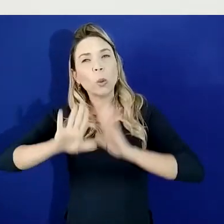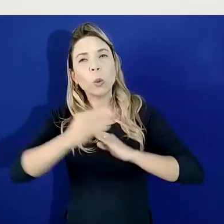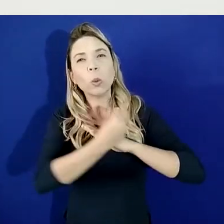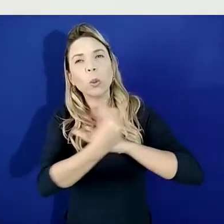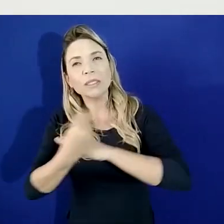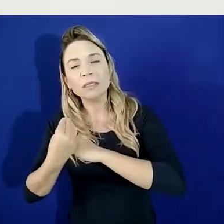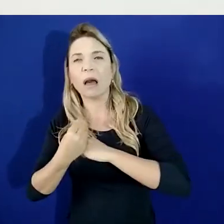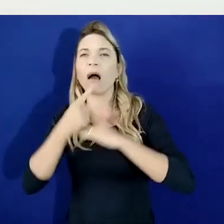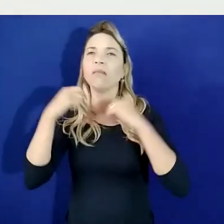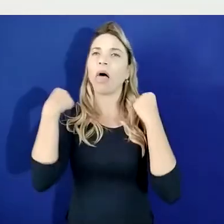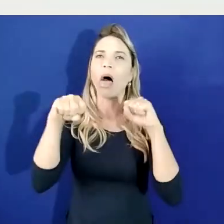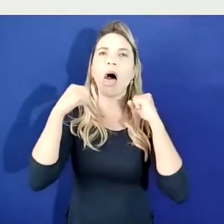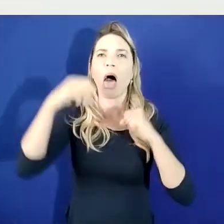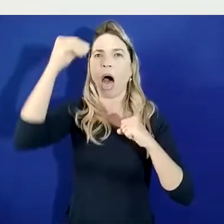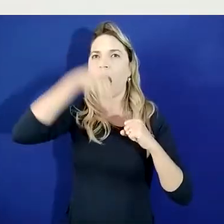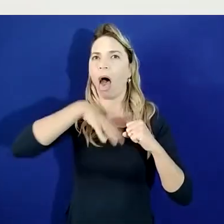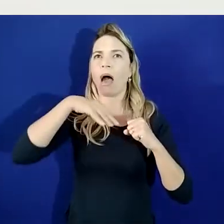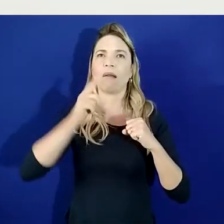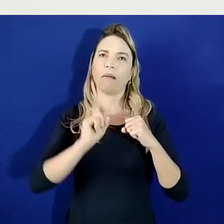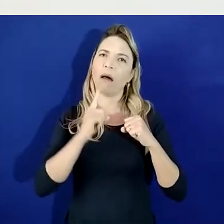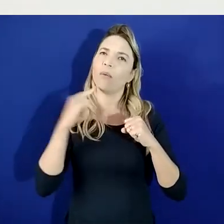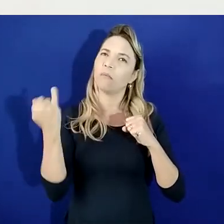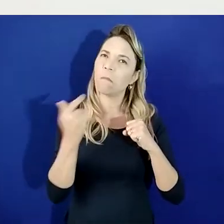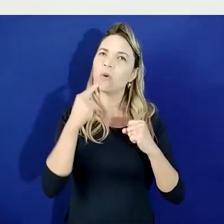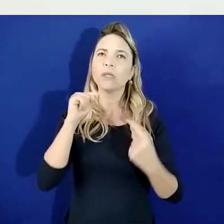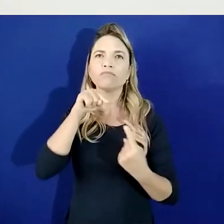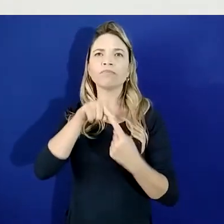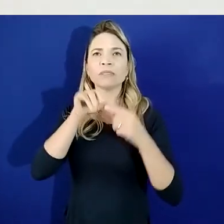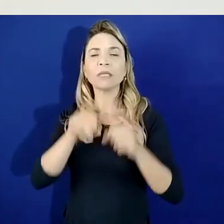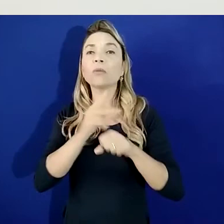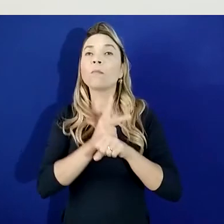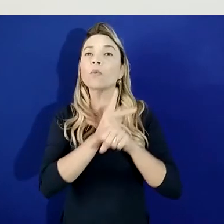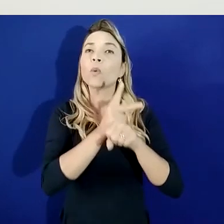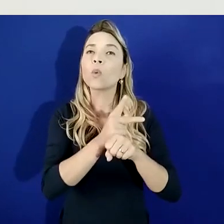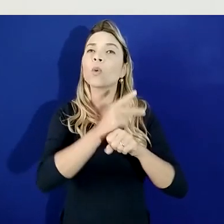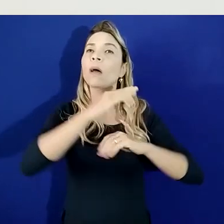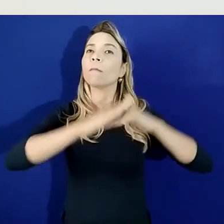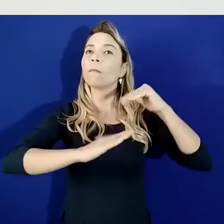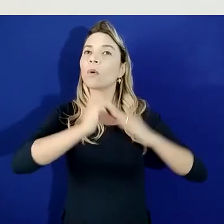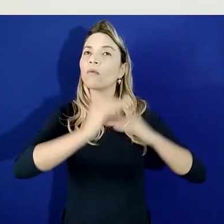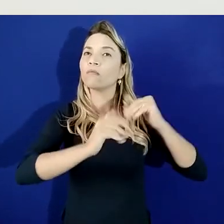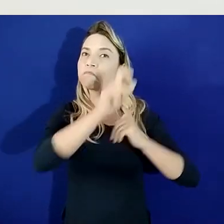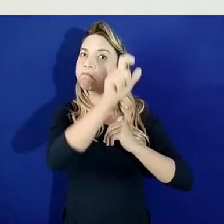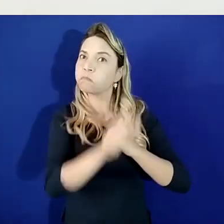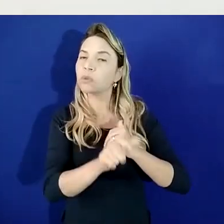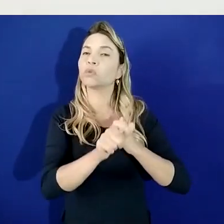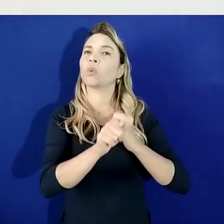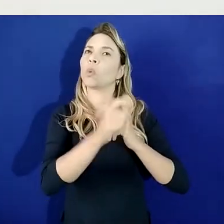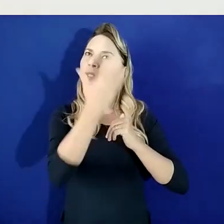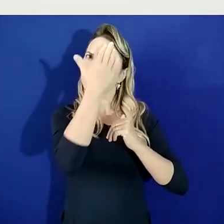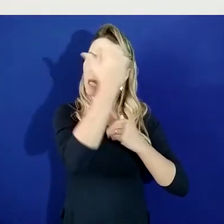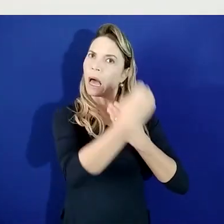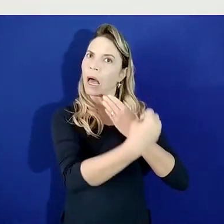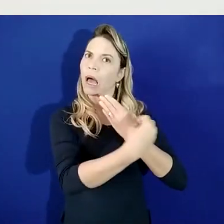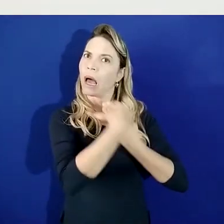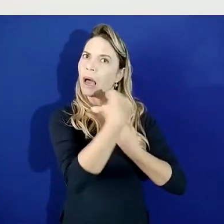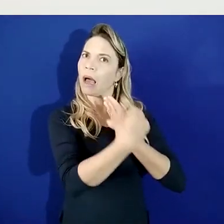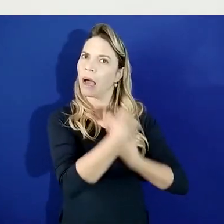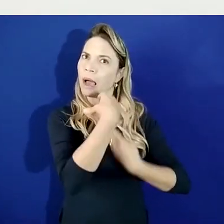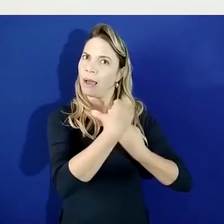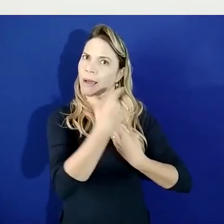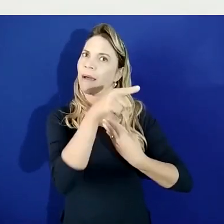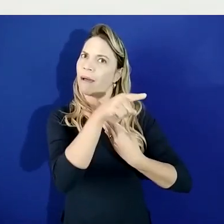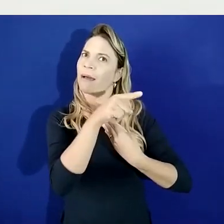com a prática de atividade física. Sobretudo, busquem orientação de algum profissional que seja